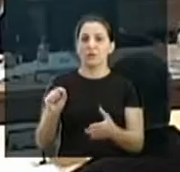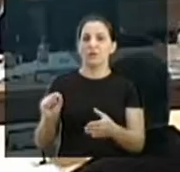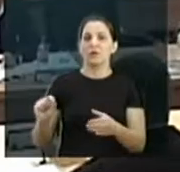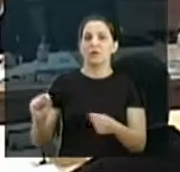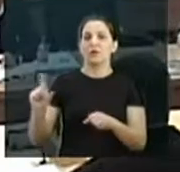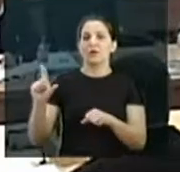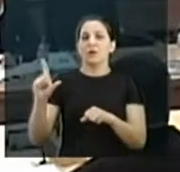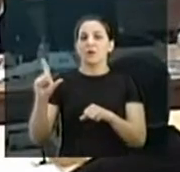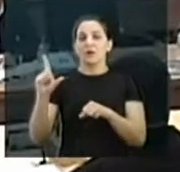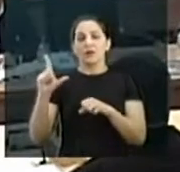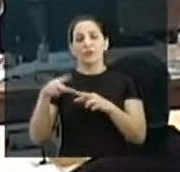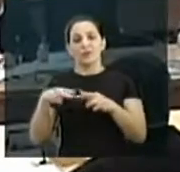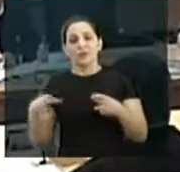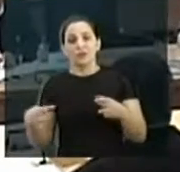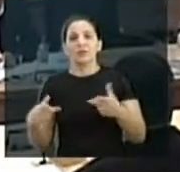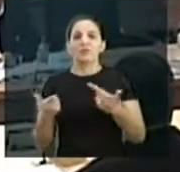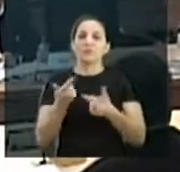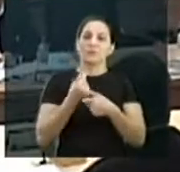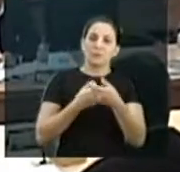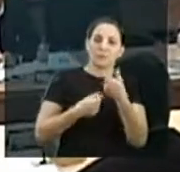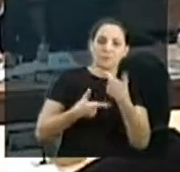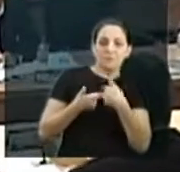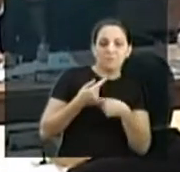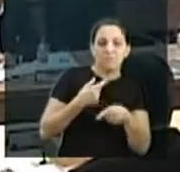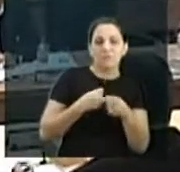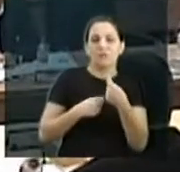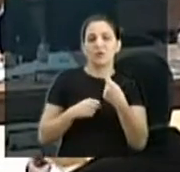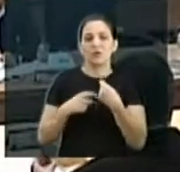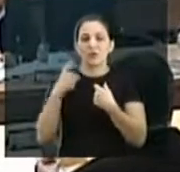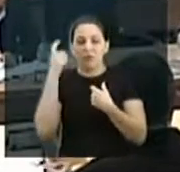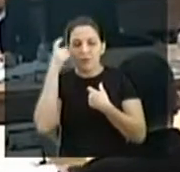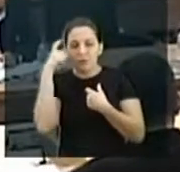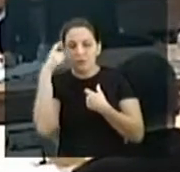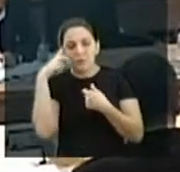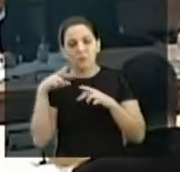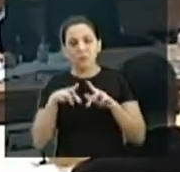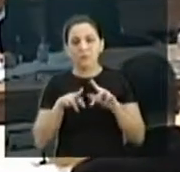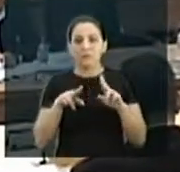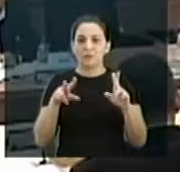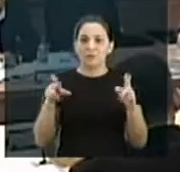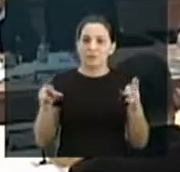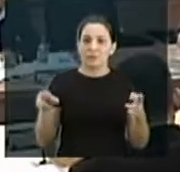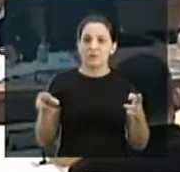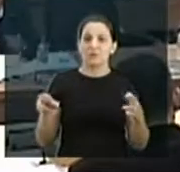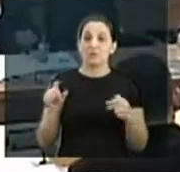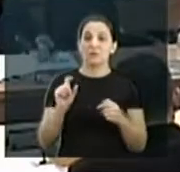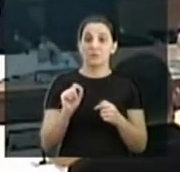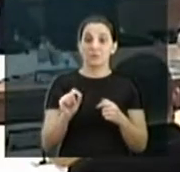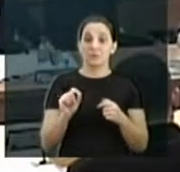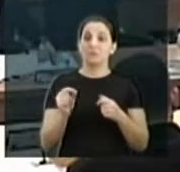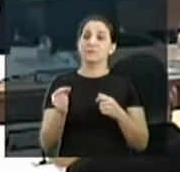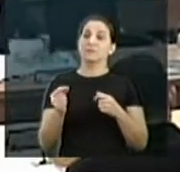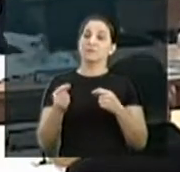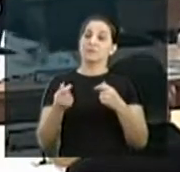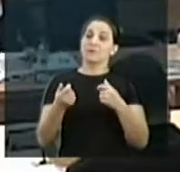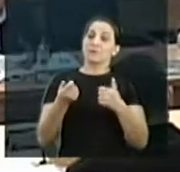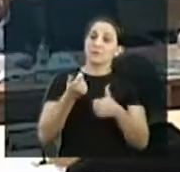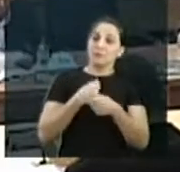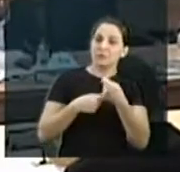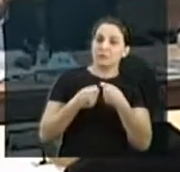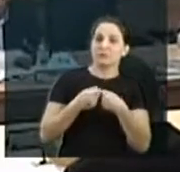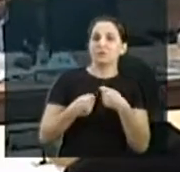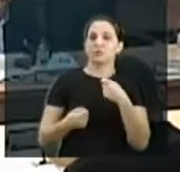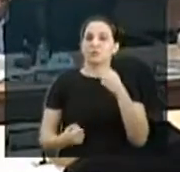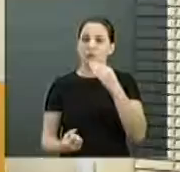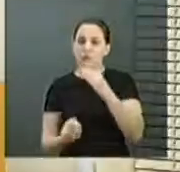diferenciada de mercado, uma lógica diferenciada de comercialização, de produção